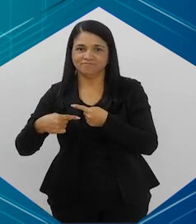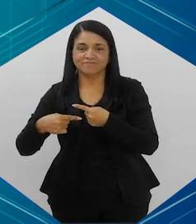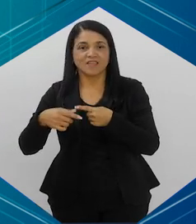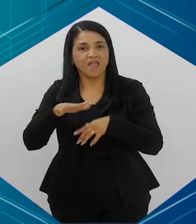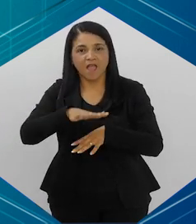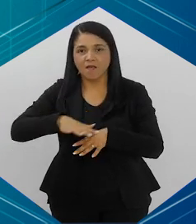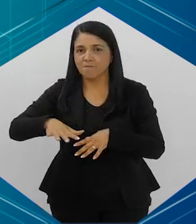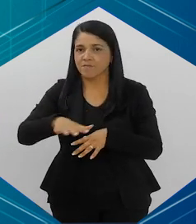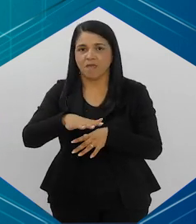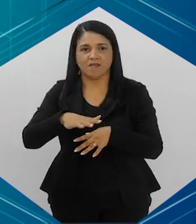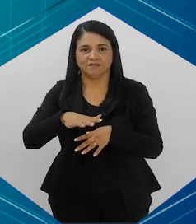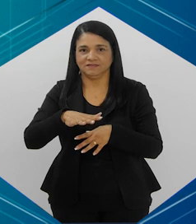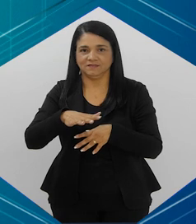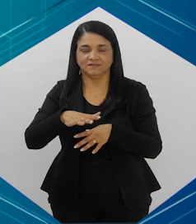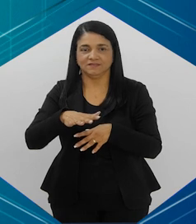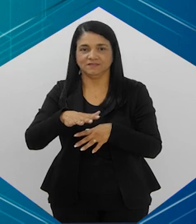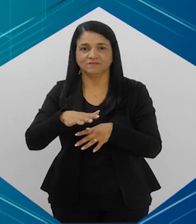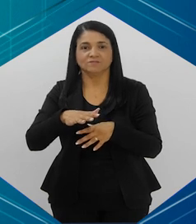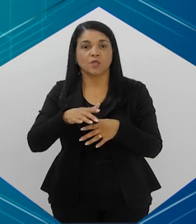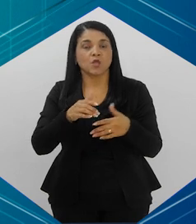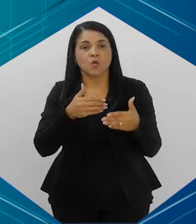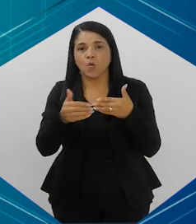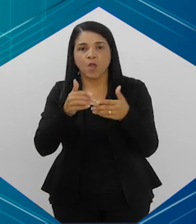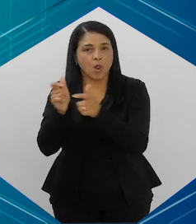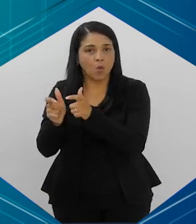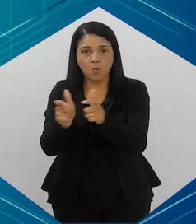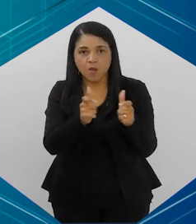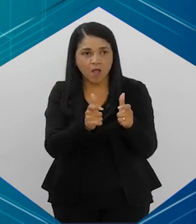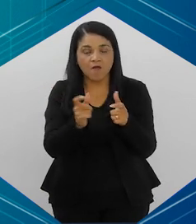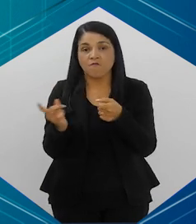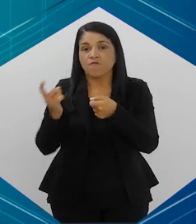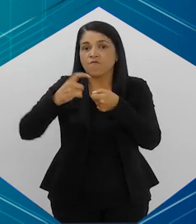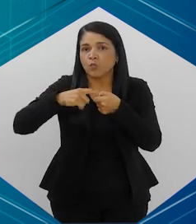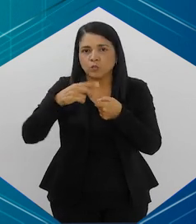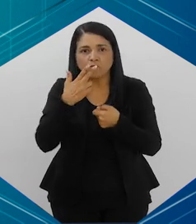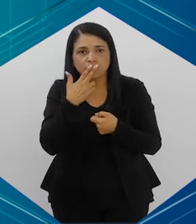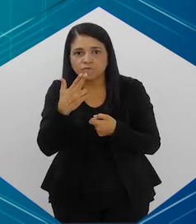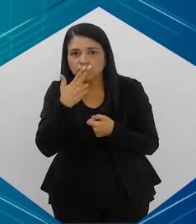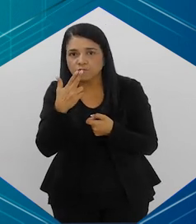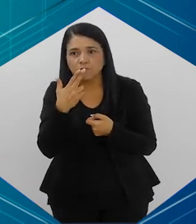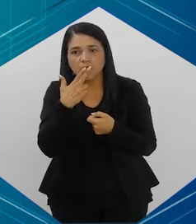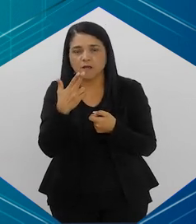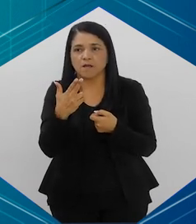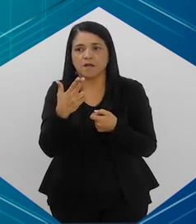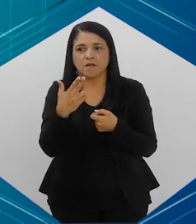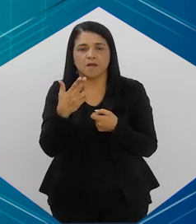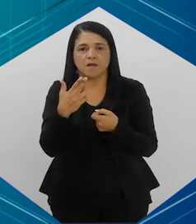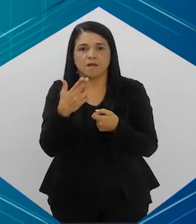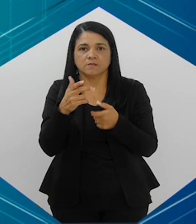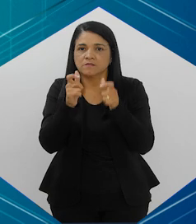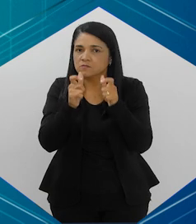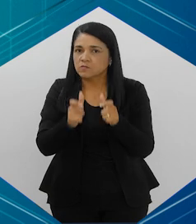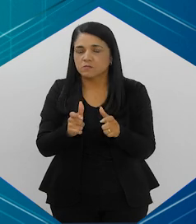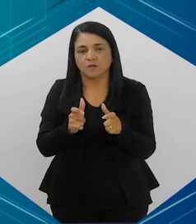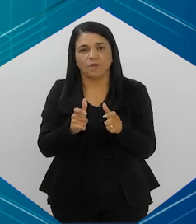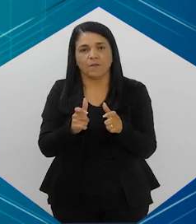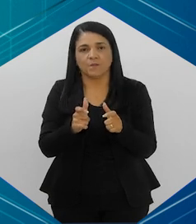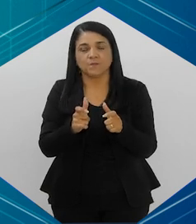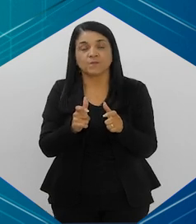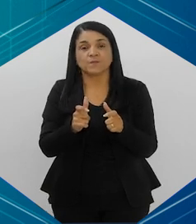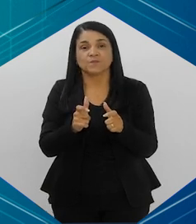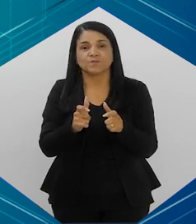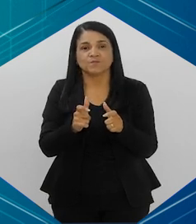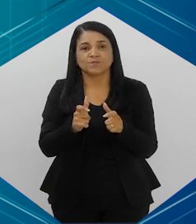relação a isso em ambientes, em qualquer que sejam os estabelecimentos, voltar a poder fumar de forma nesses